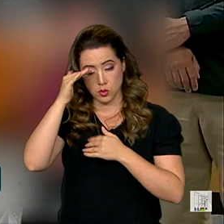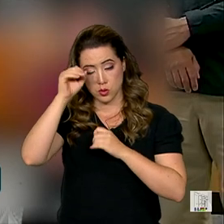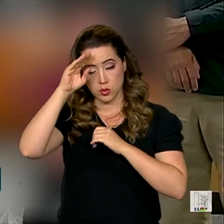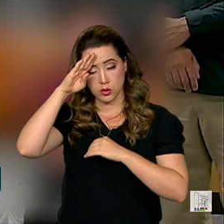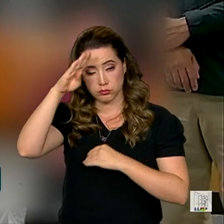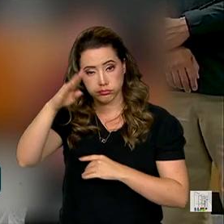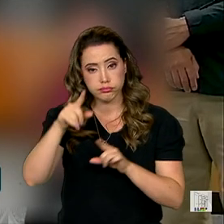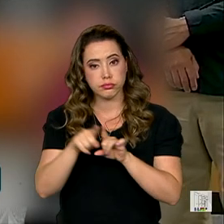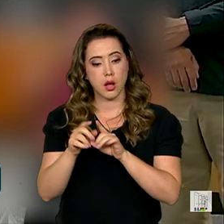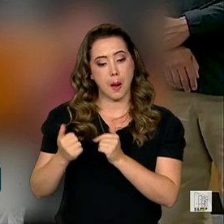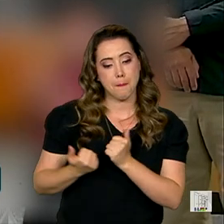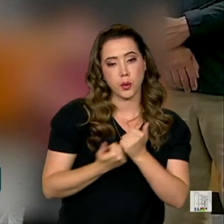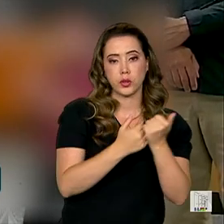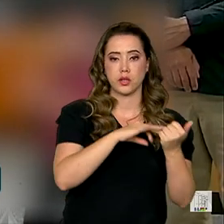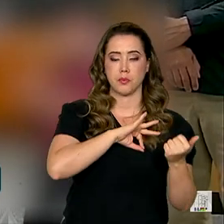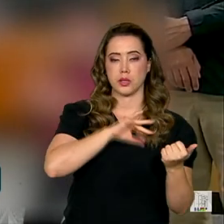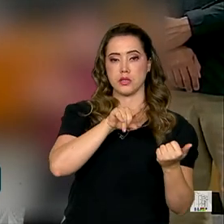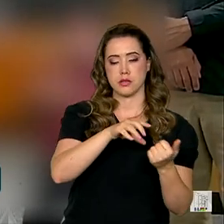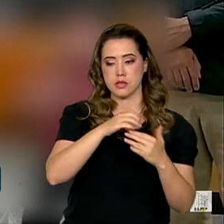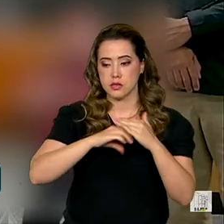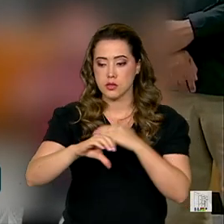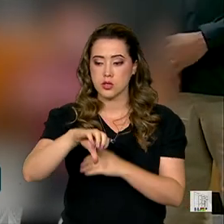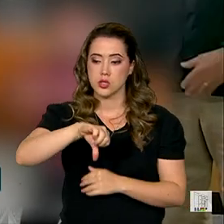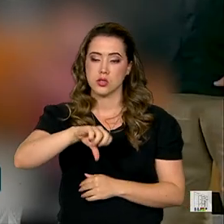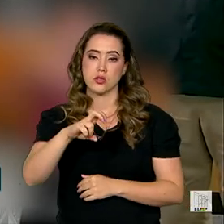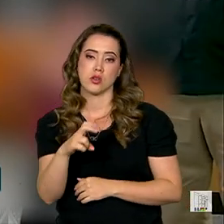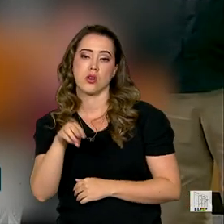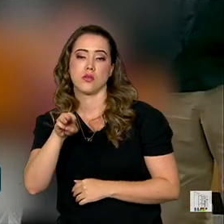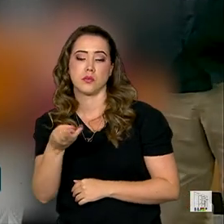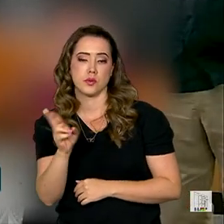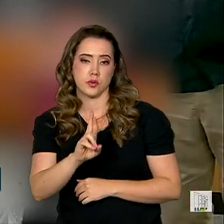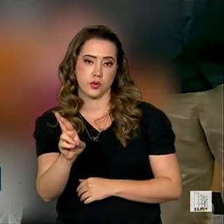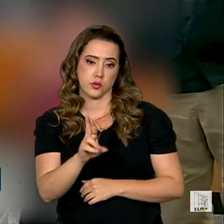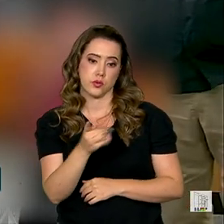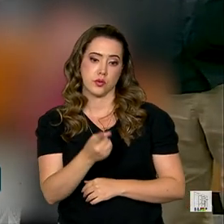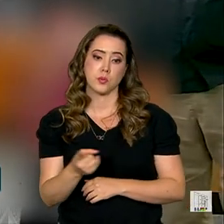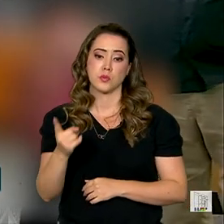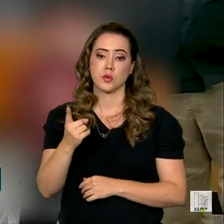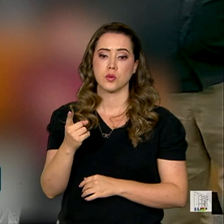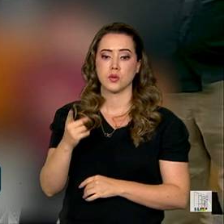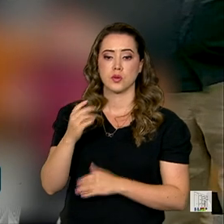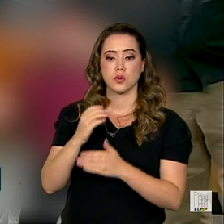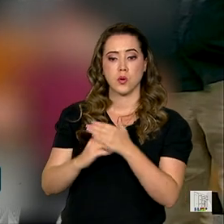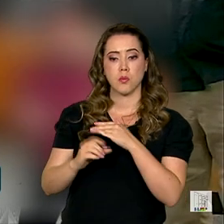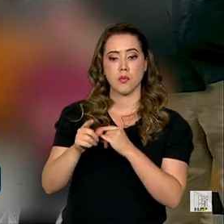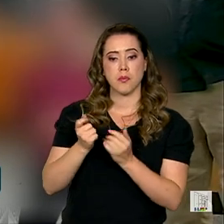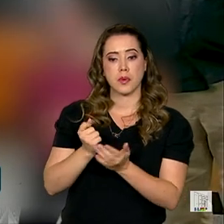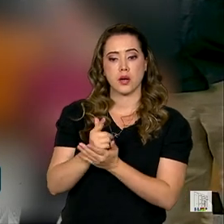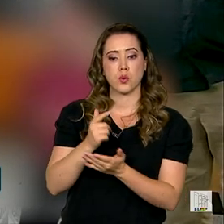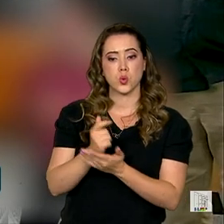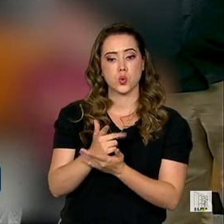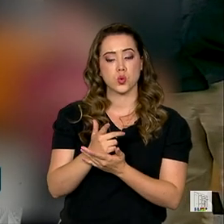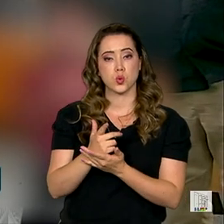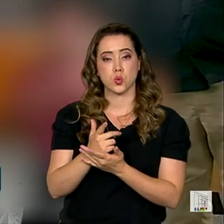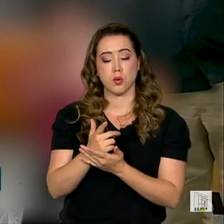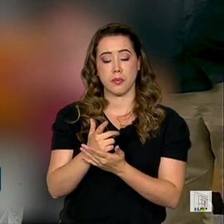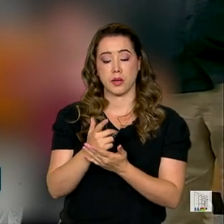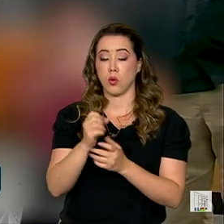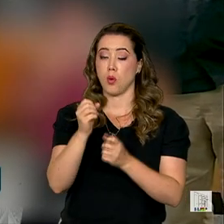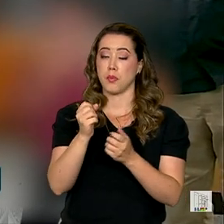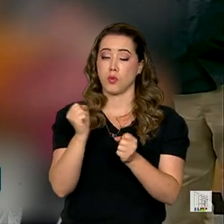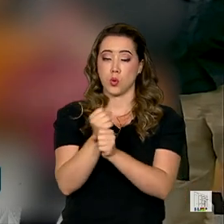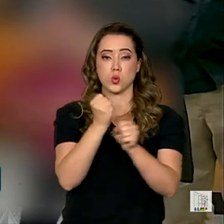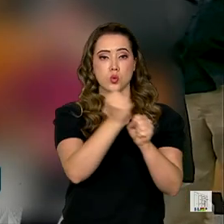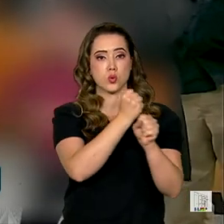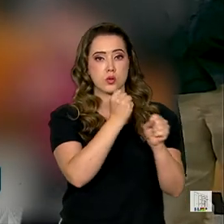e anunciou o repasse de 95 milhões de reais para a construção de presídios de segurança